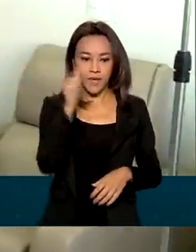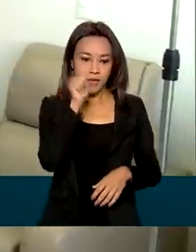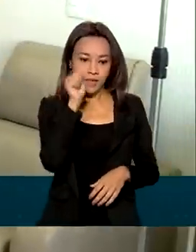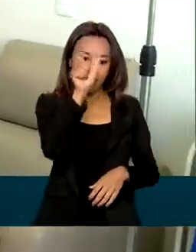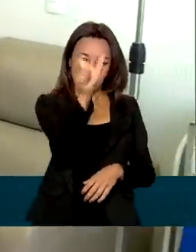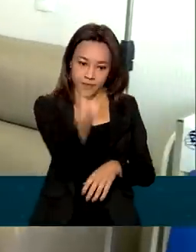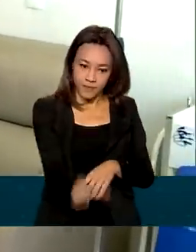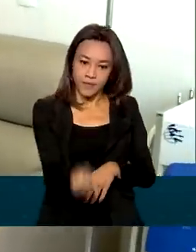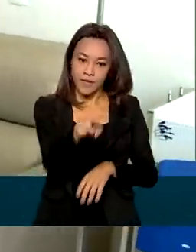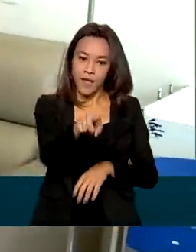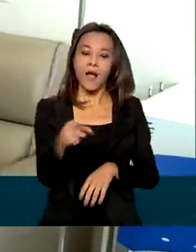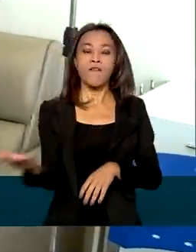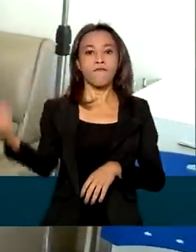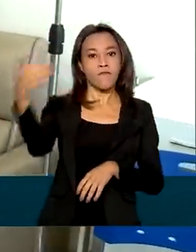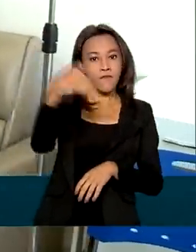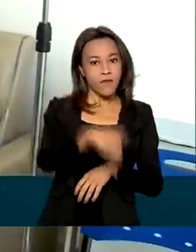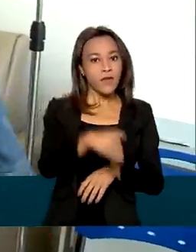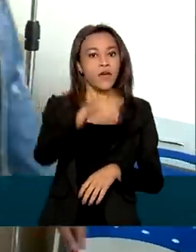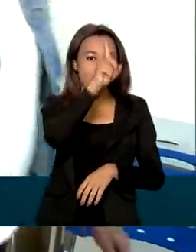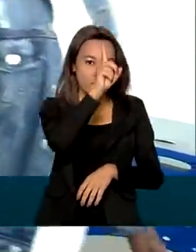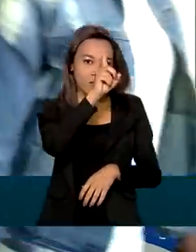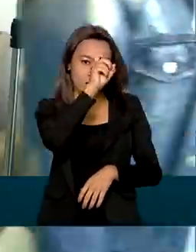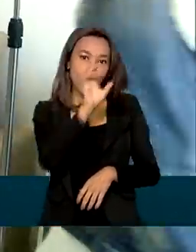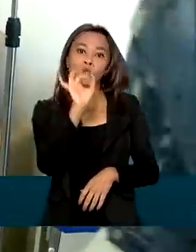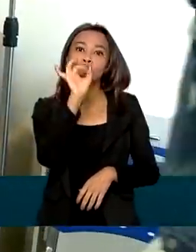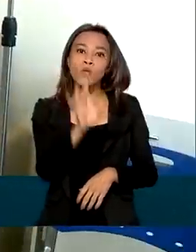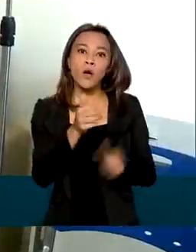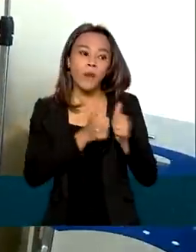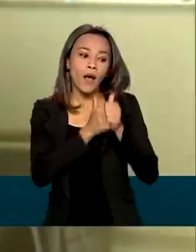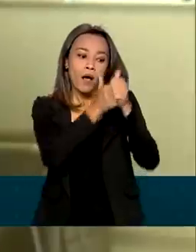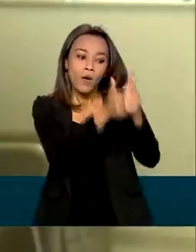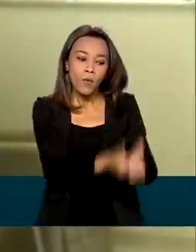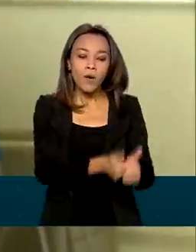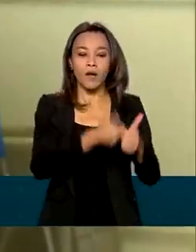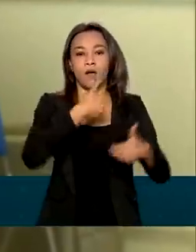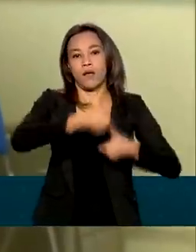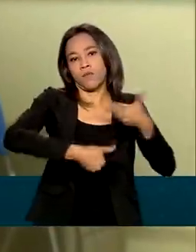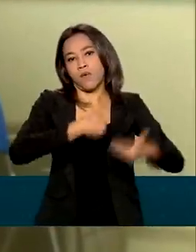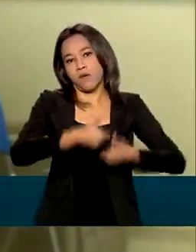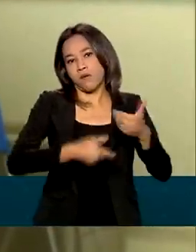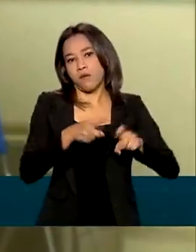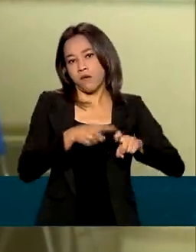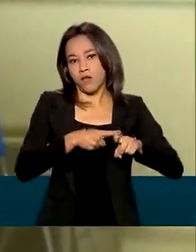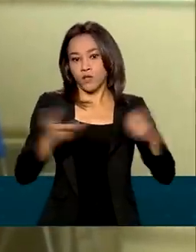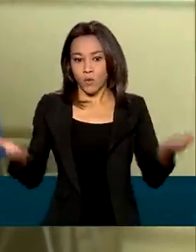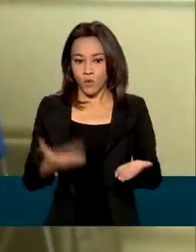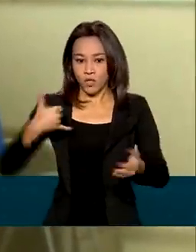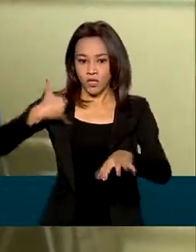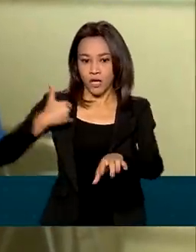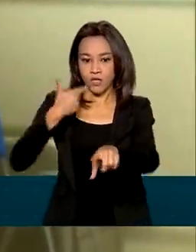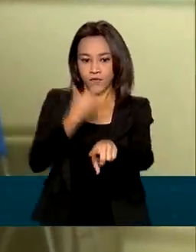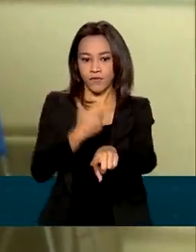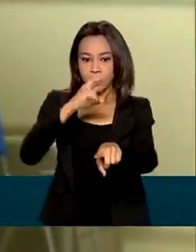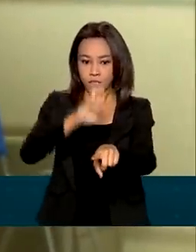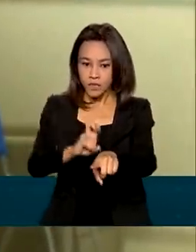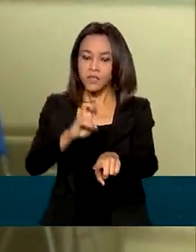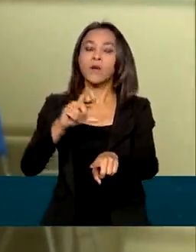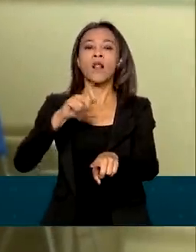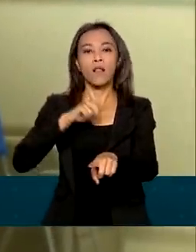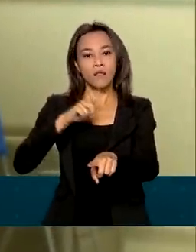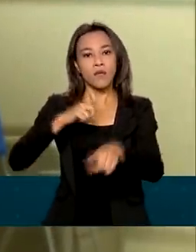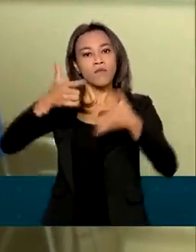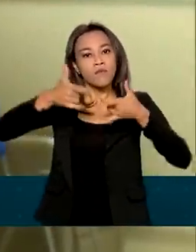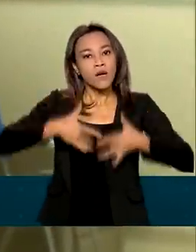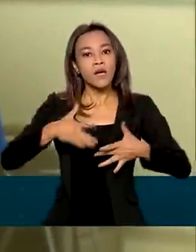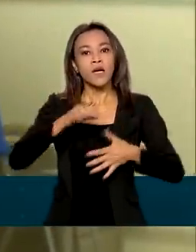atualmente vem ao hospital apenas para acompanhamento médico. Hoje, com 25 anos, foi diagnosticada com